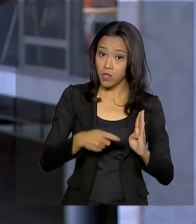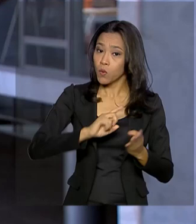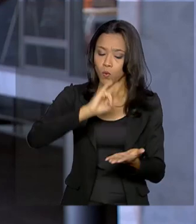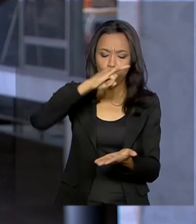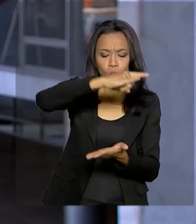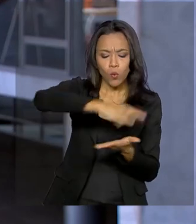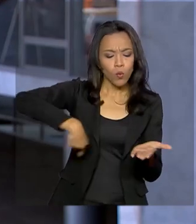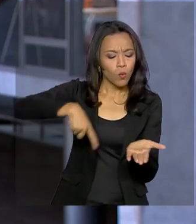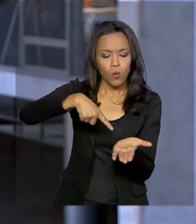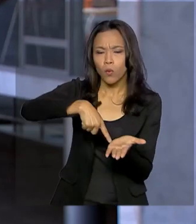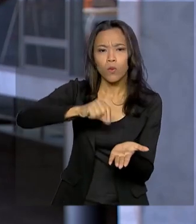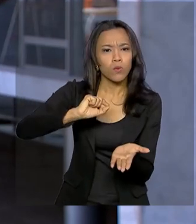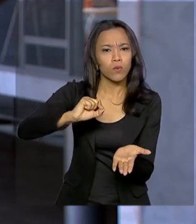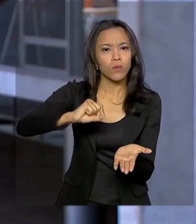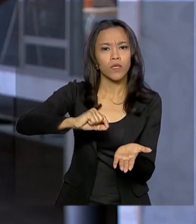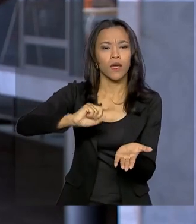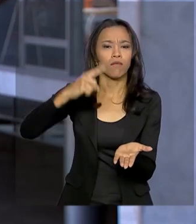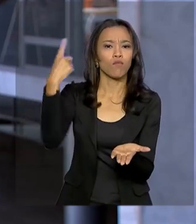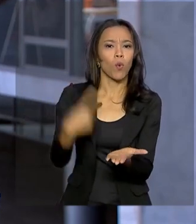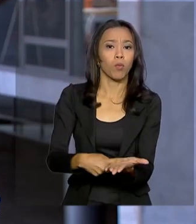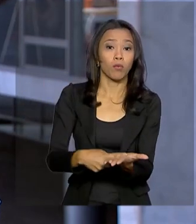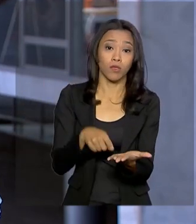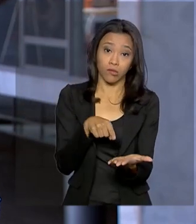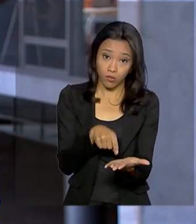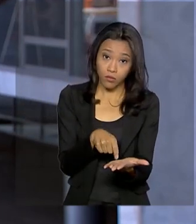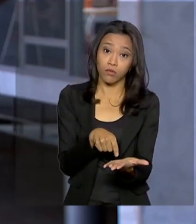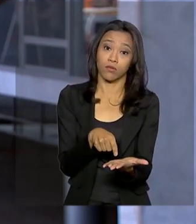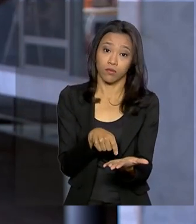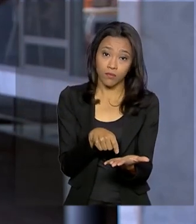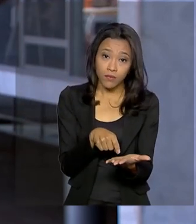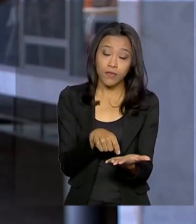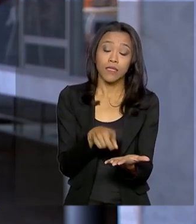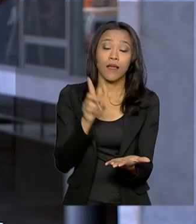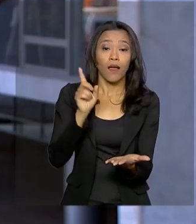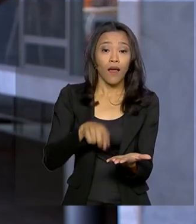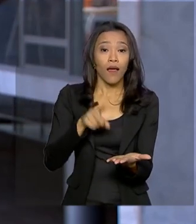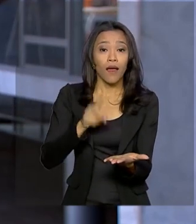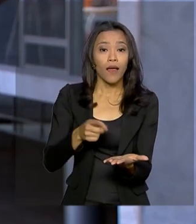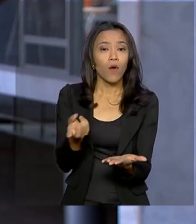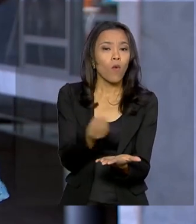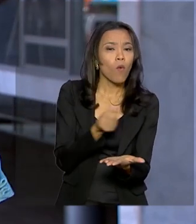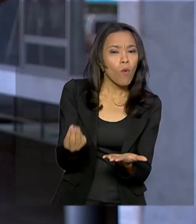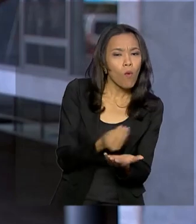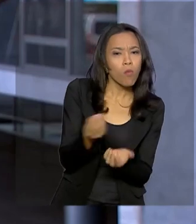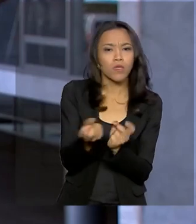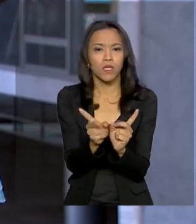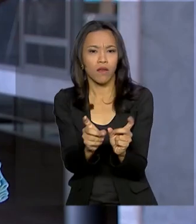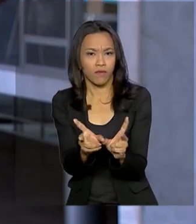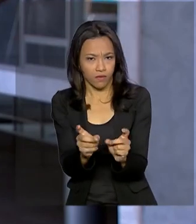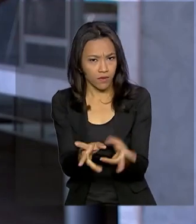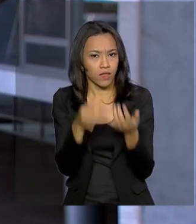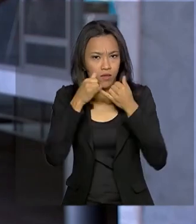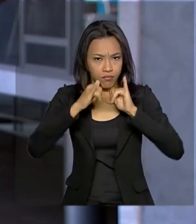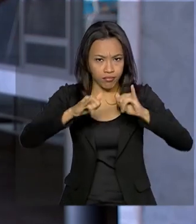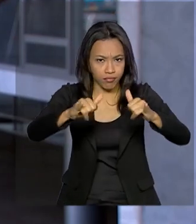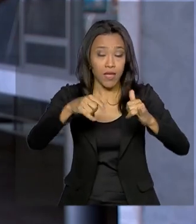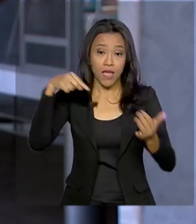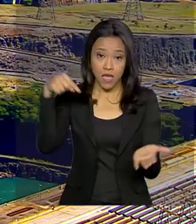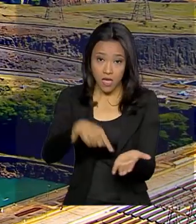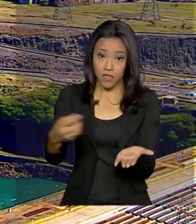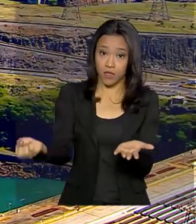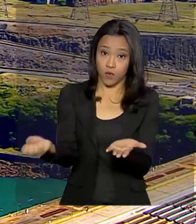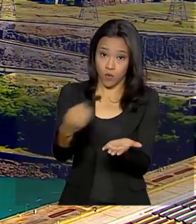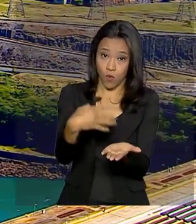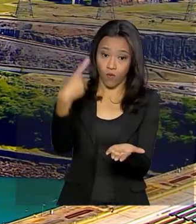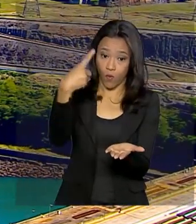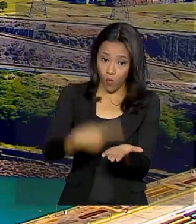reformulava os termos de comercialização. Na prática, esse novo acordo